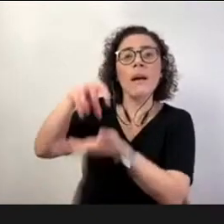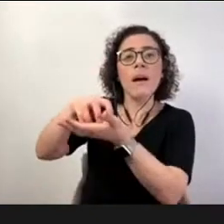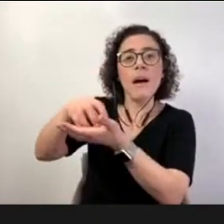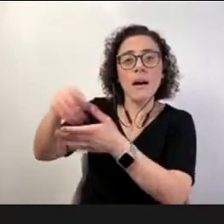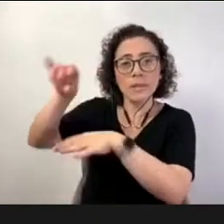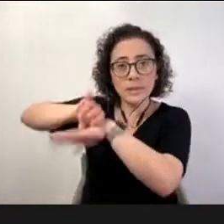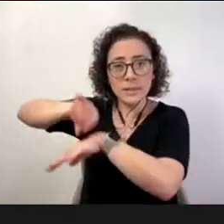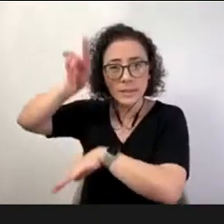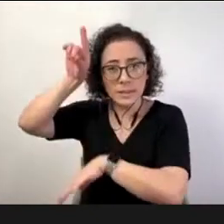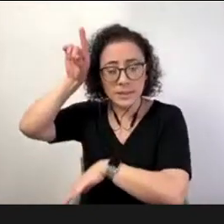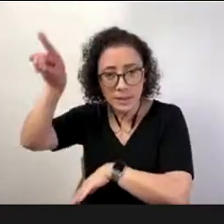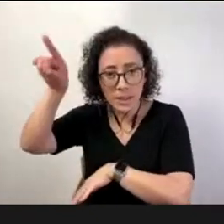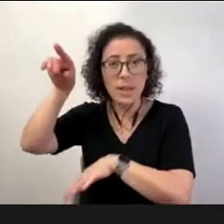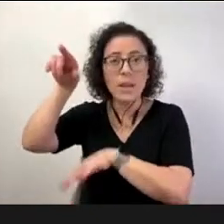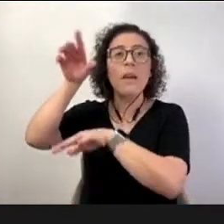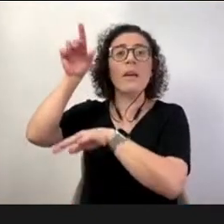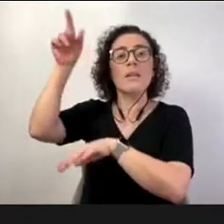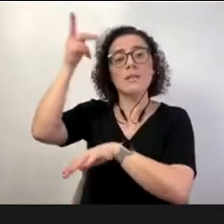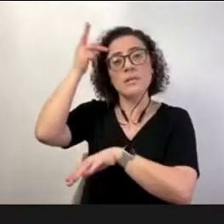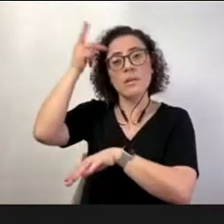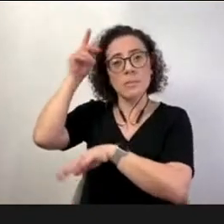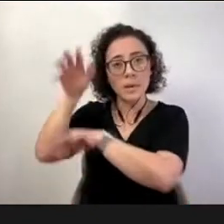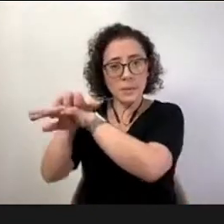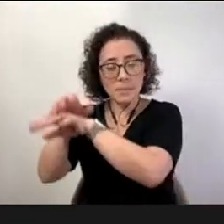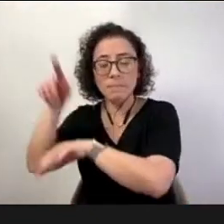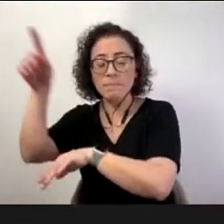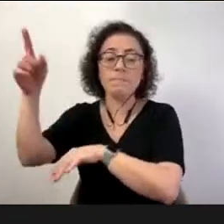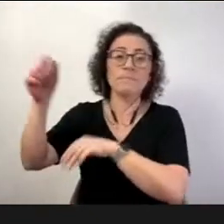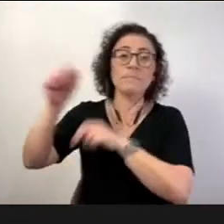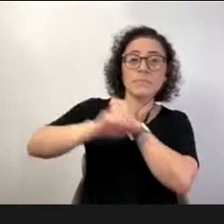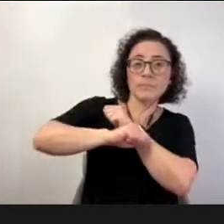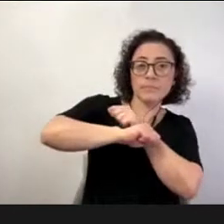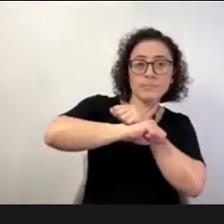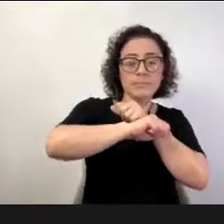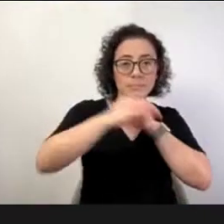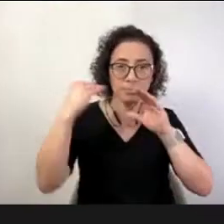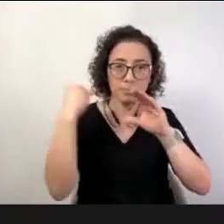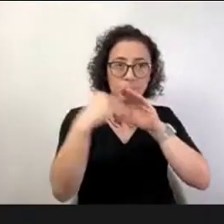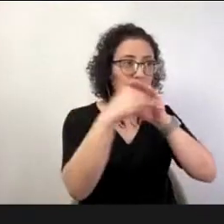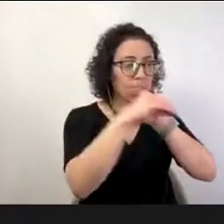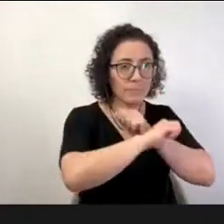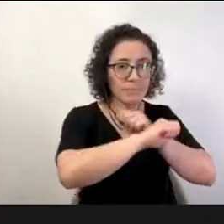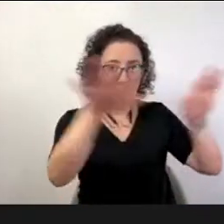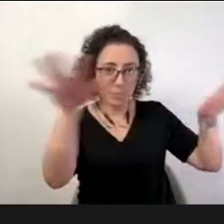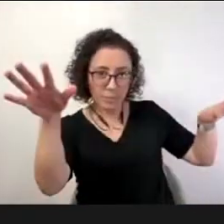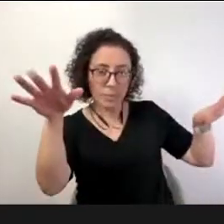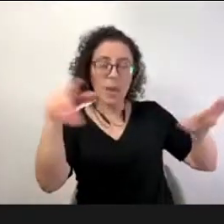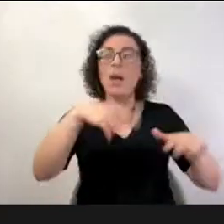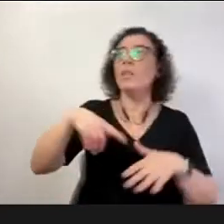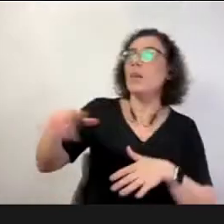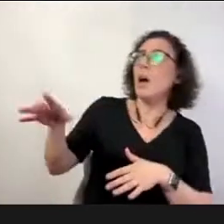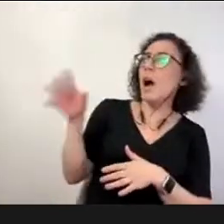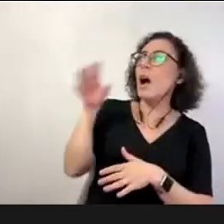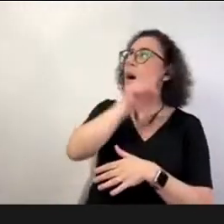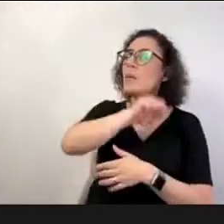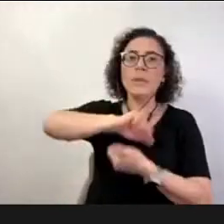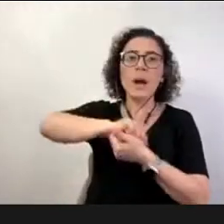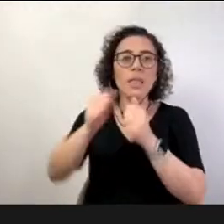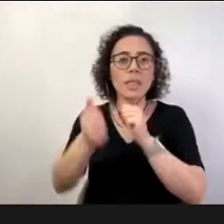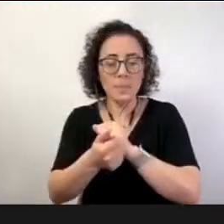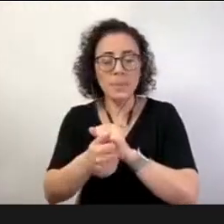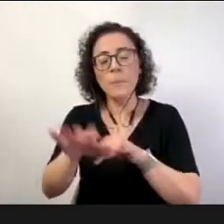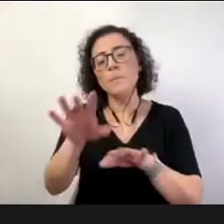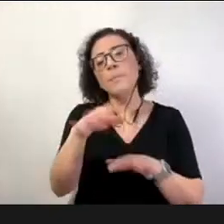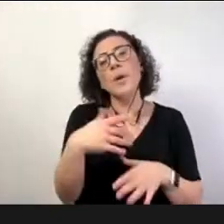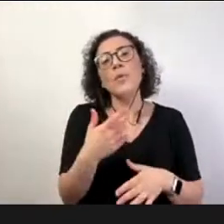viveríamos esse momento a gente já vinha se preparando para tal né e aí eu vou trazer alguns exemplos para as pessoas saberem do que que eu estou falando né